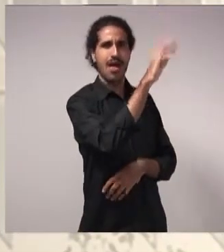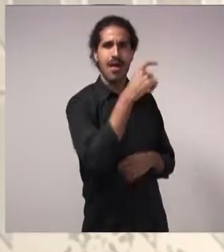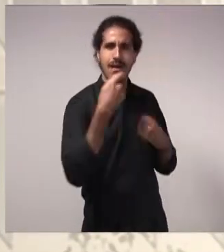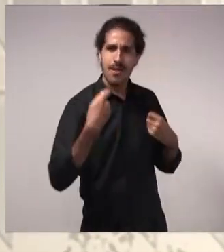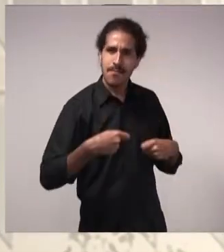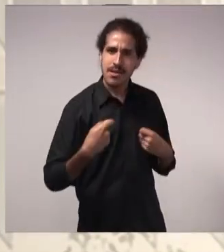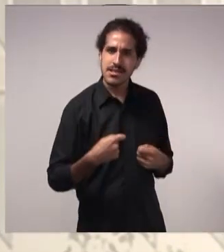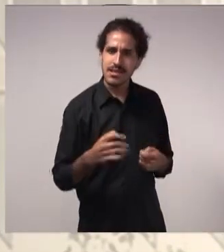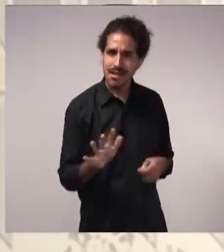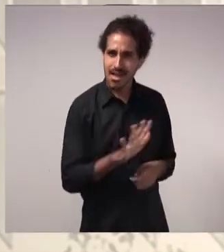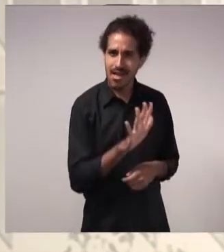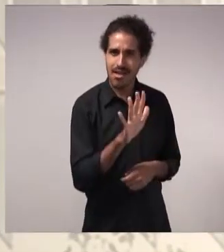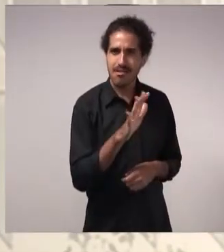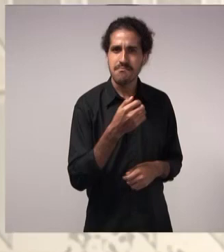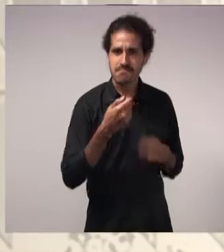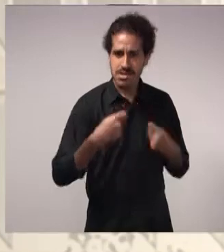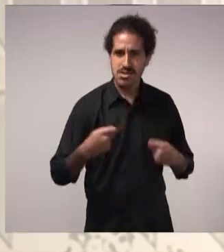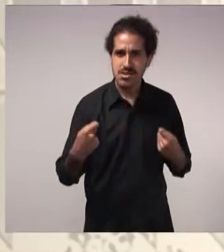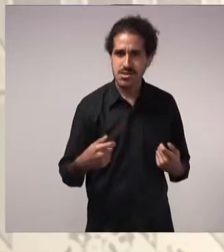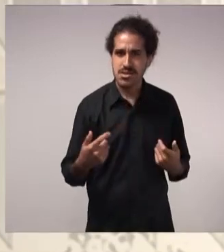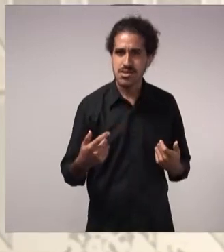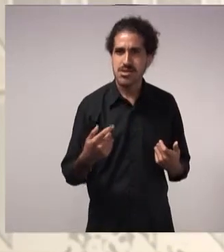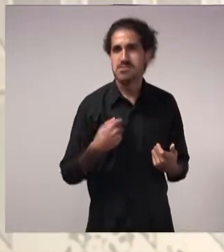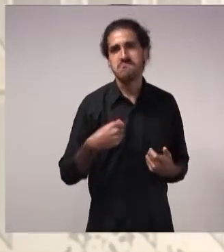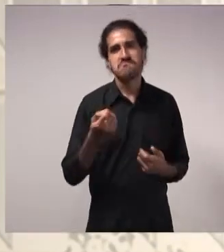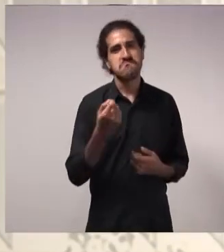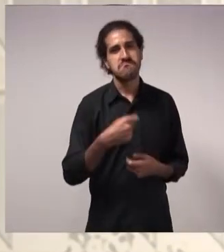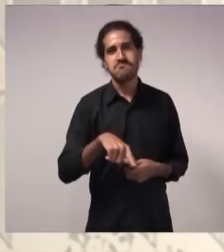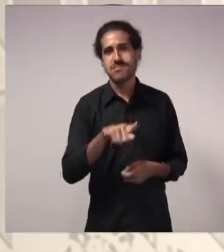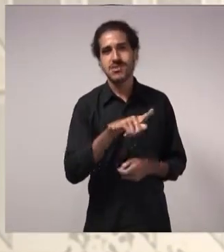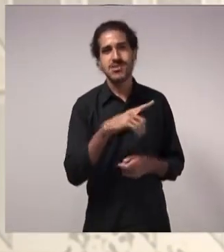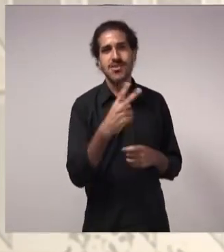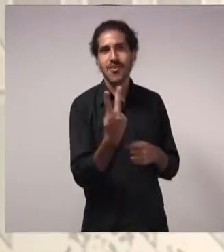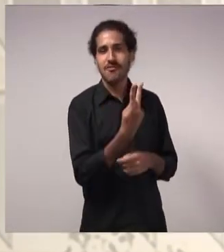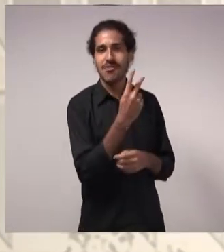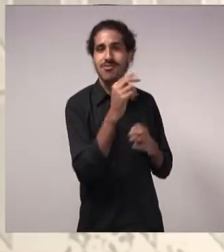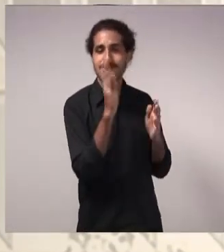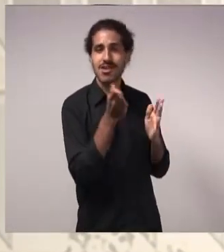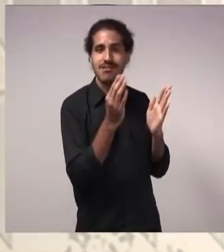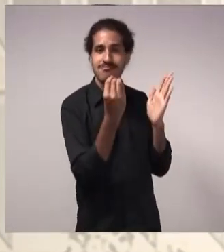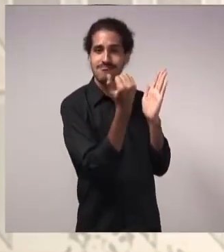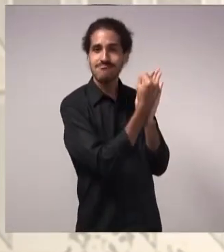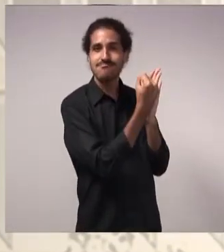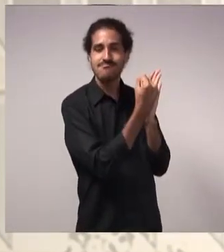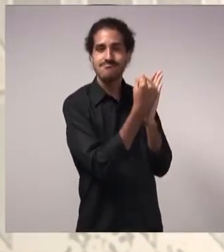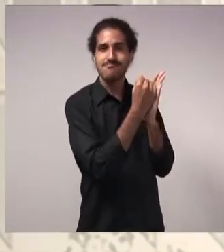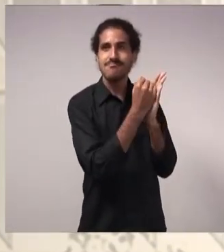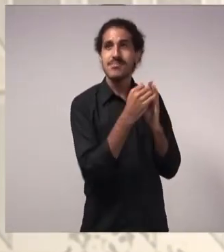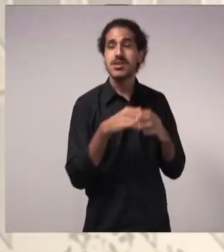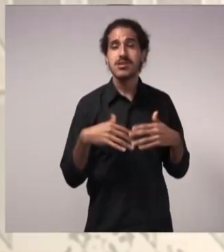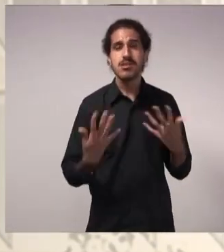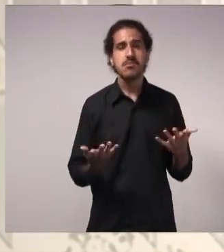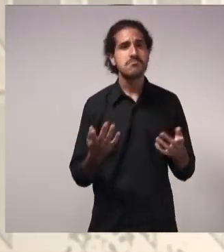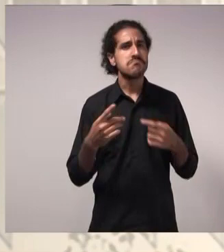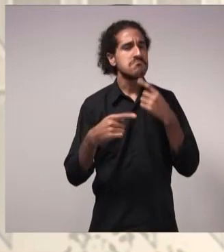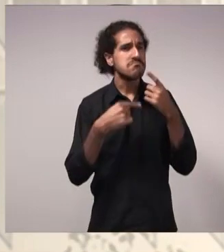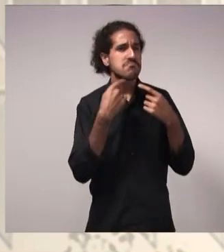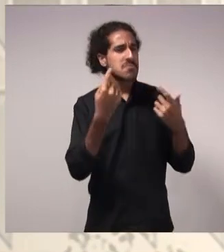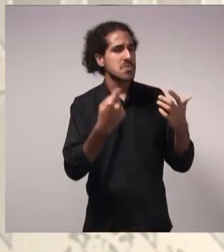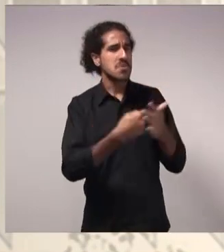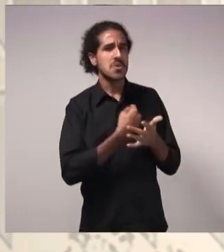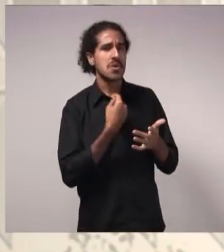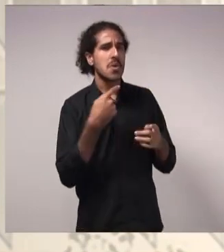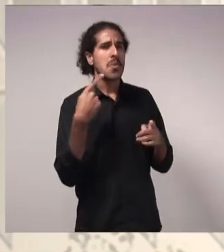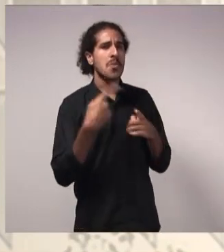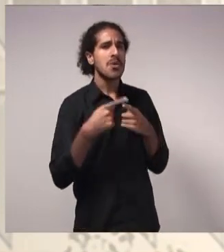custar muito mais do que esse valor que está aqui? Então, entra um pouco o questionamento. Por que não